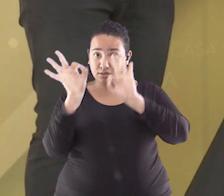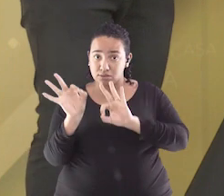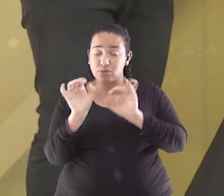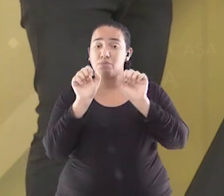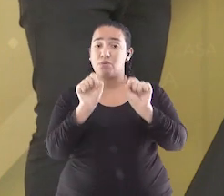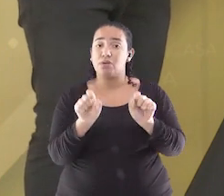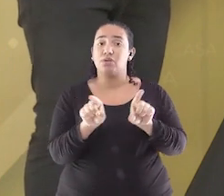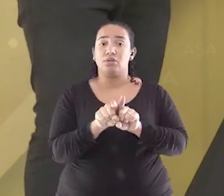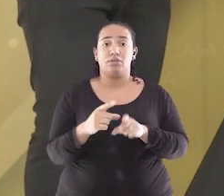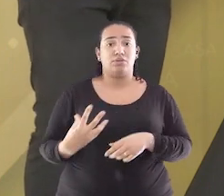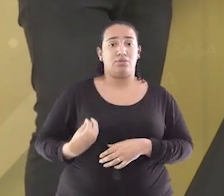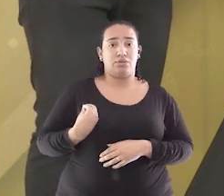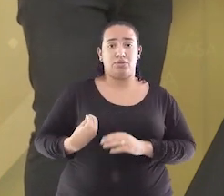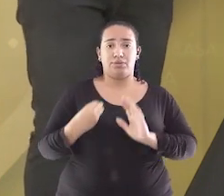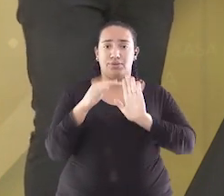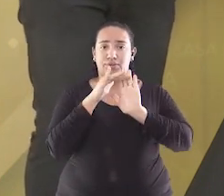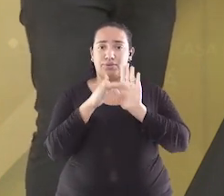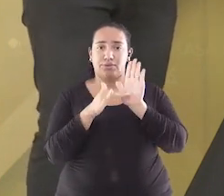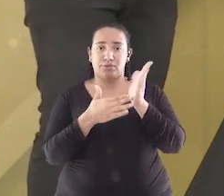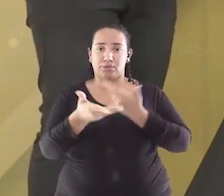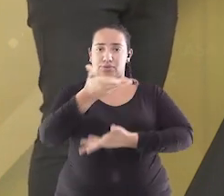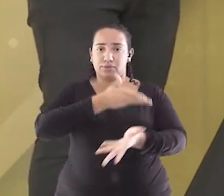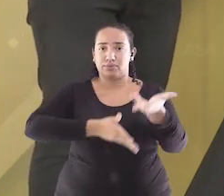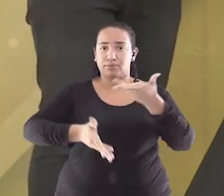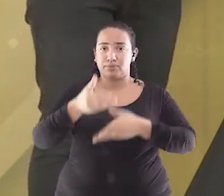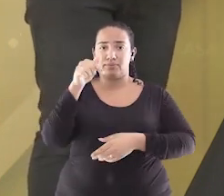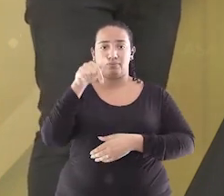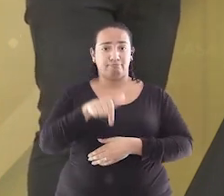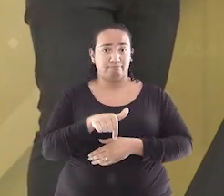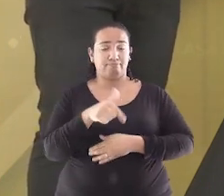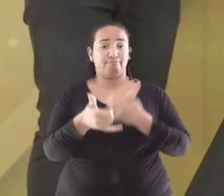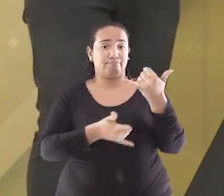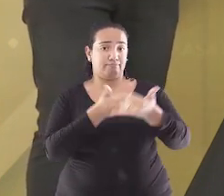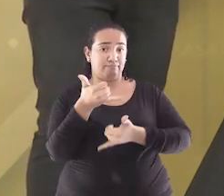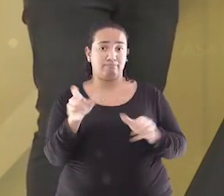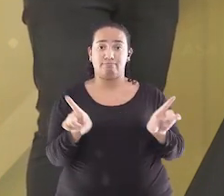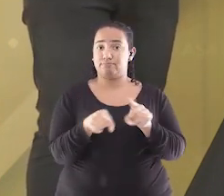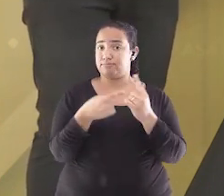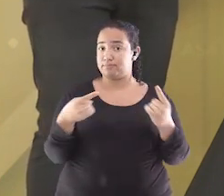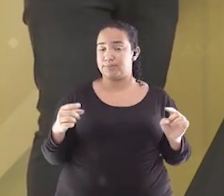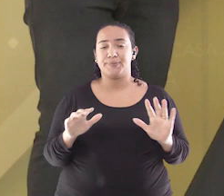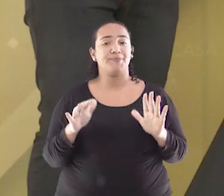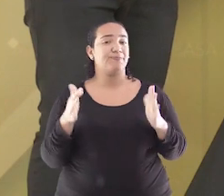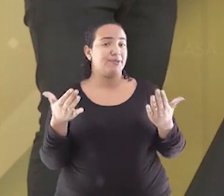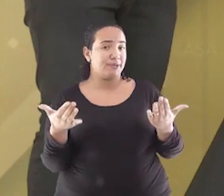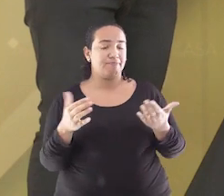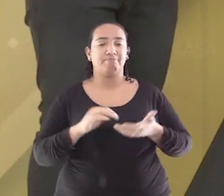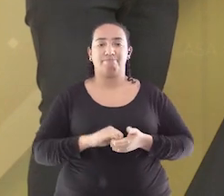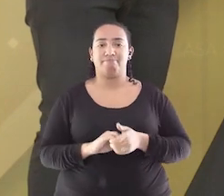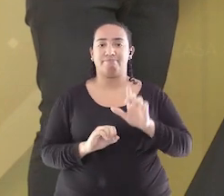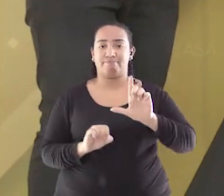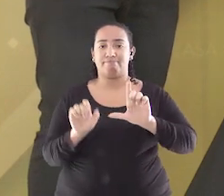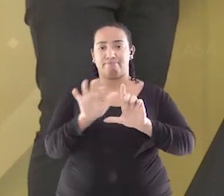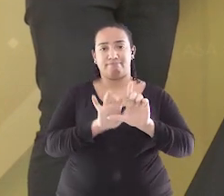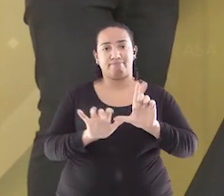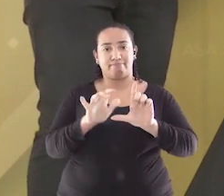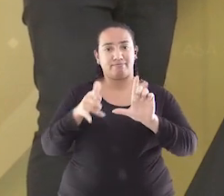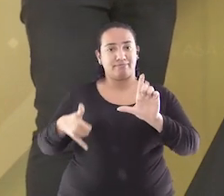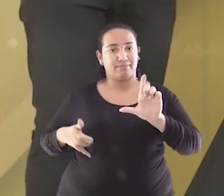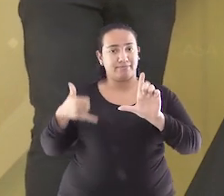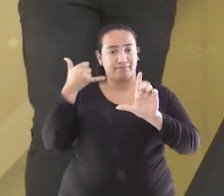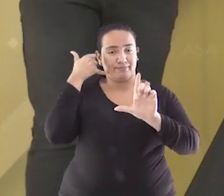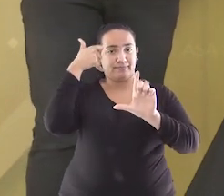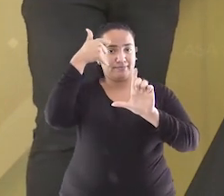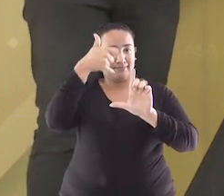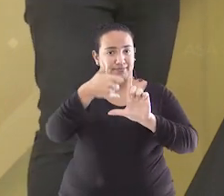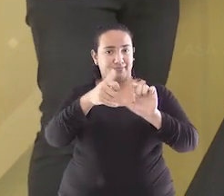aqui na nossa interação de hoje, aqui no nosso jogo, qual é a música. É só apontar o seu celular para o QR Code que aparece na sua tela